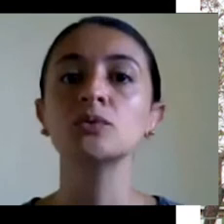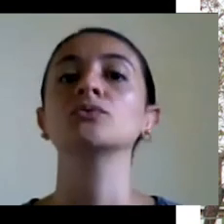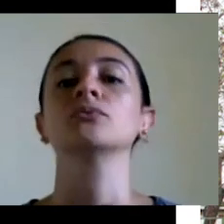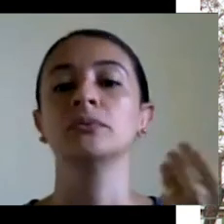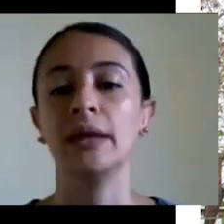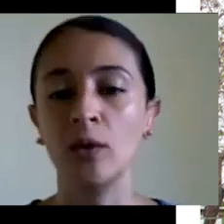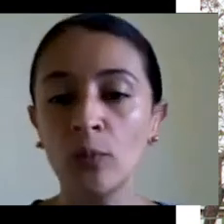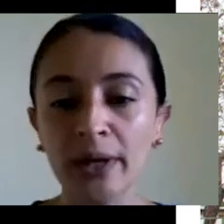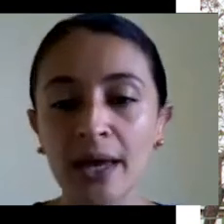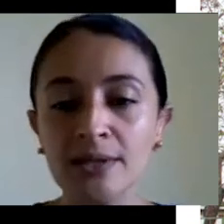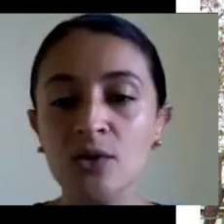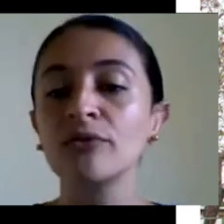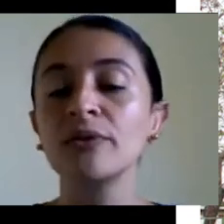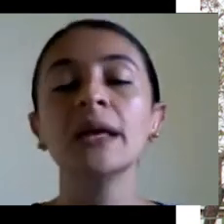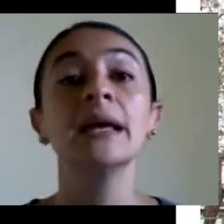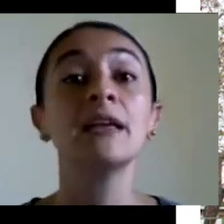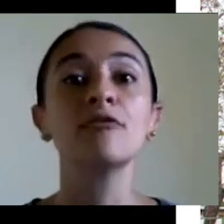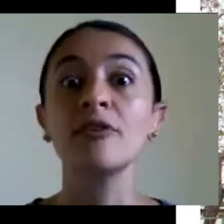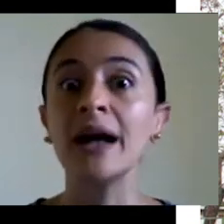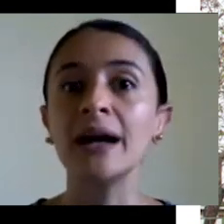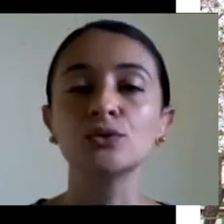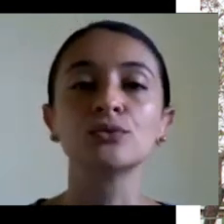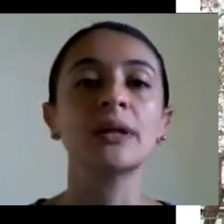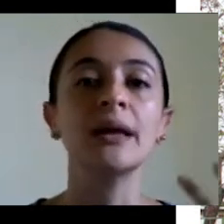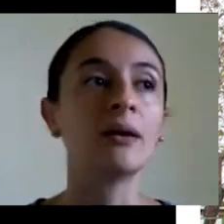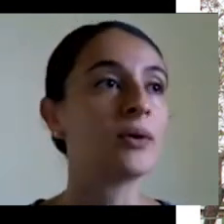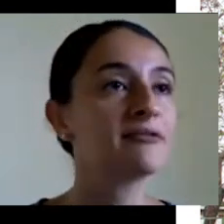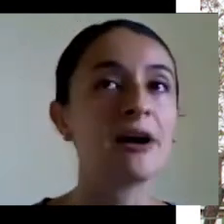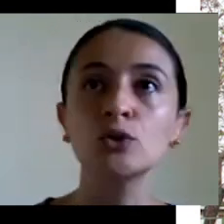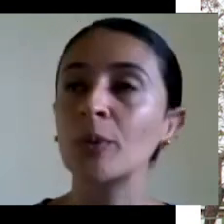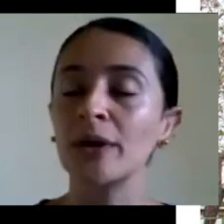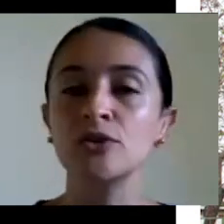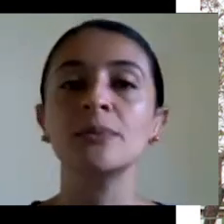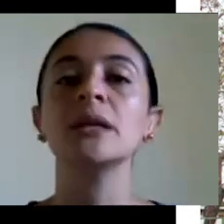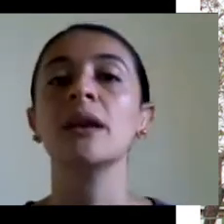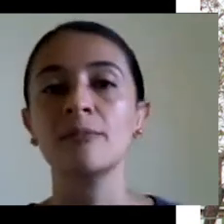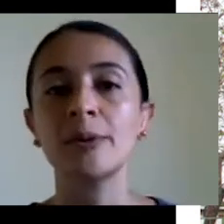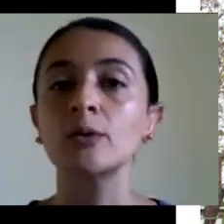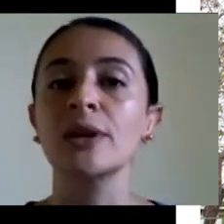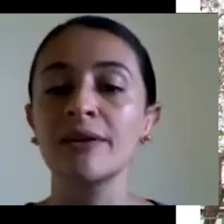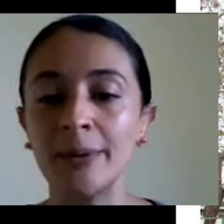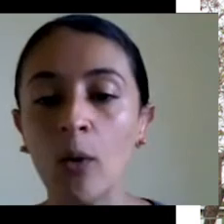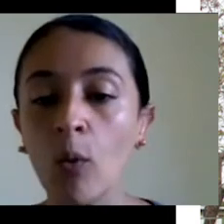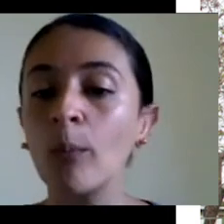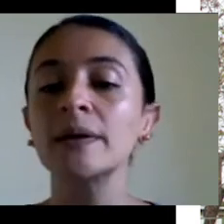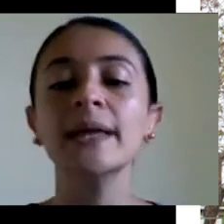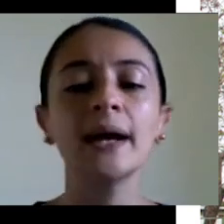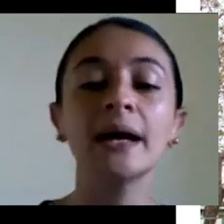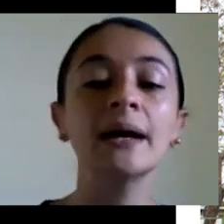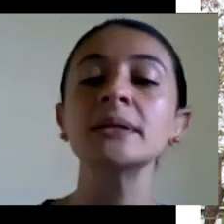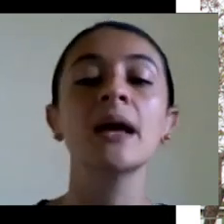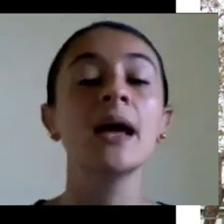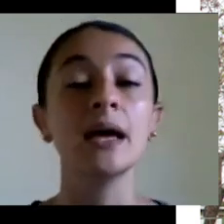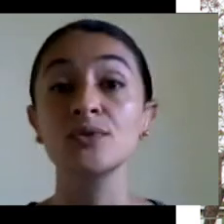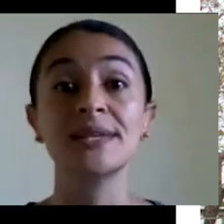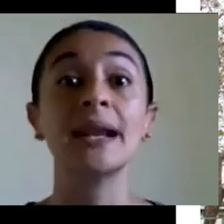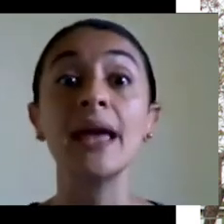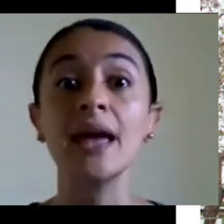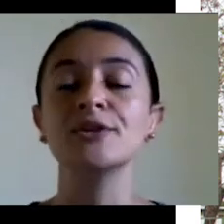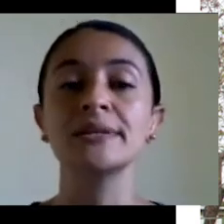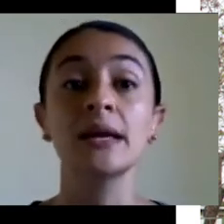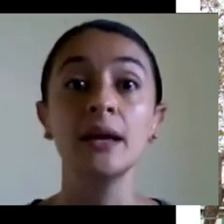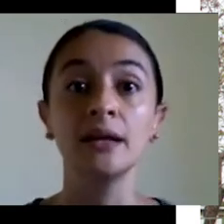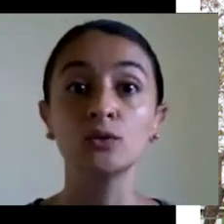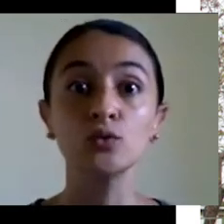Vai ter que dar ponto. Na UPA que resolve. Infarto. Alguém infartou perto de mim. Leva pra onde? Leva pra UPA. Derrame. Reações